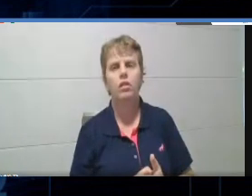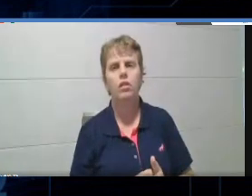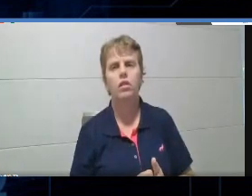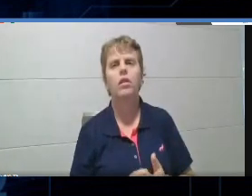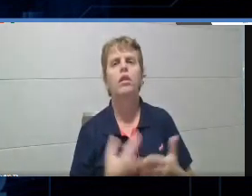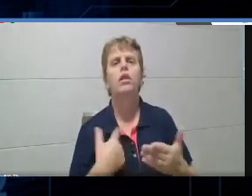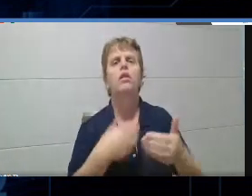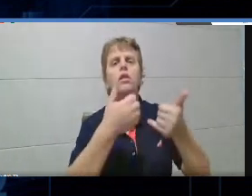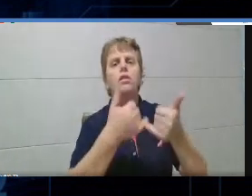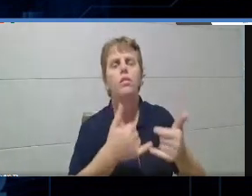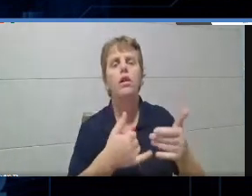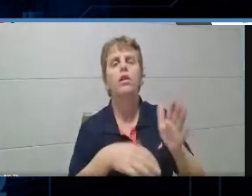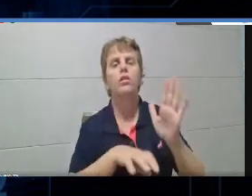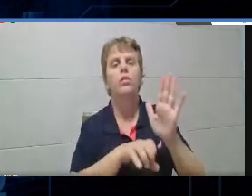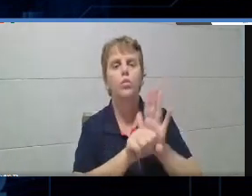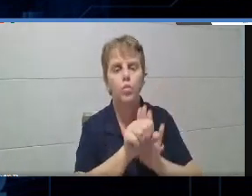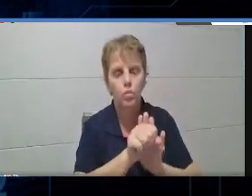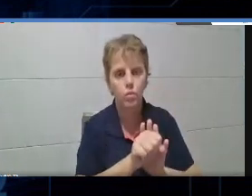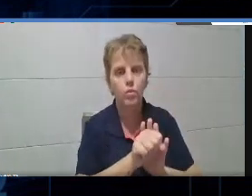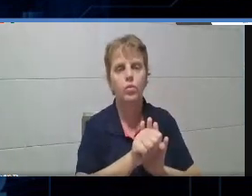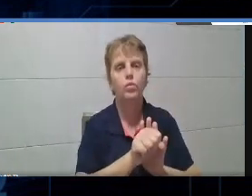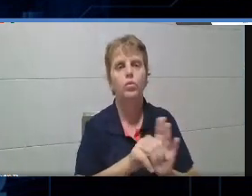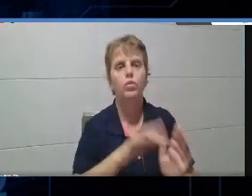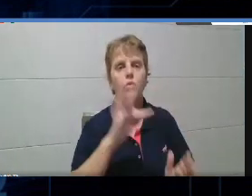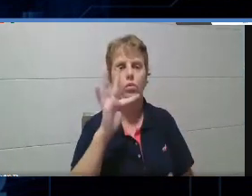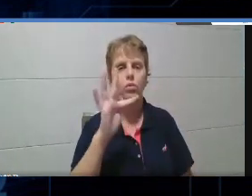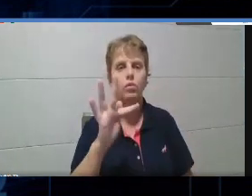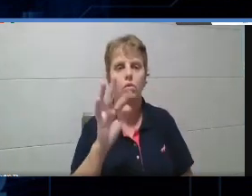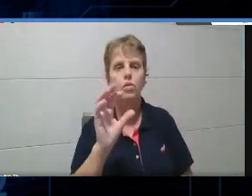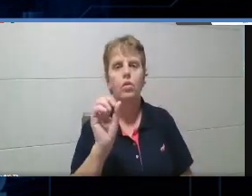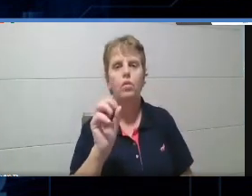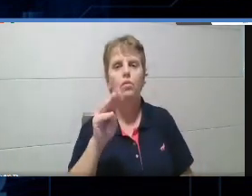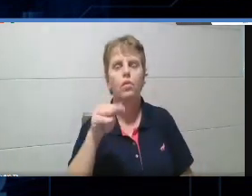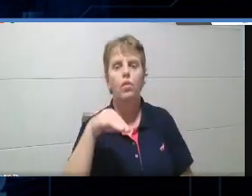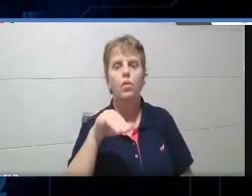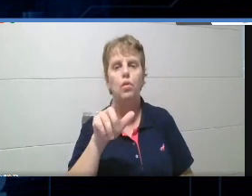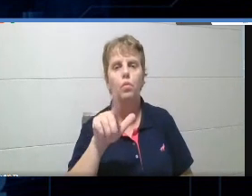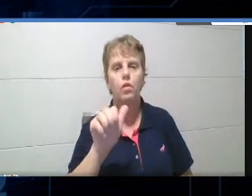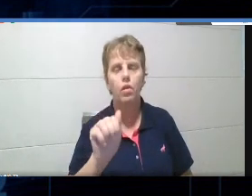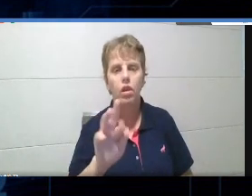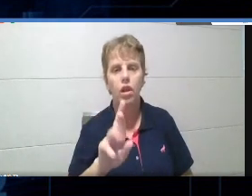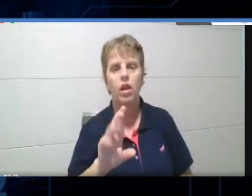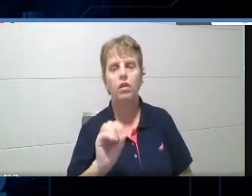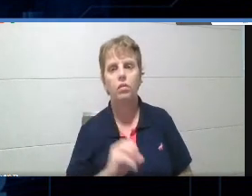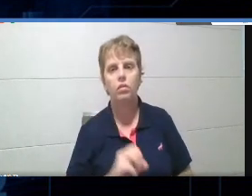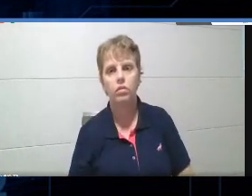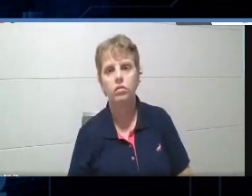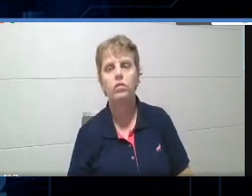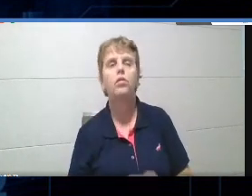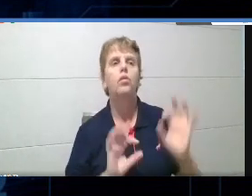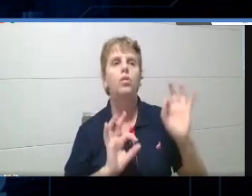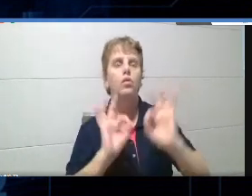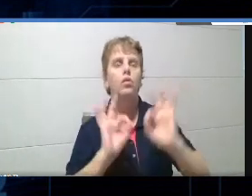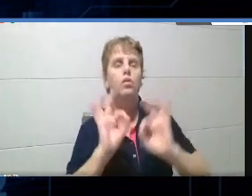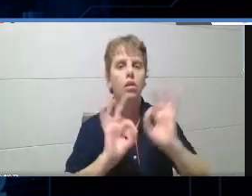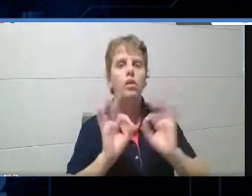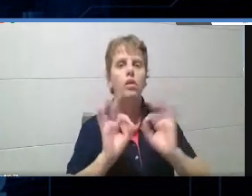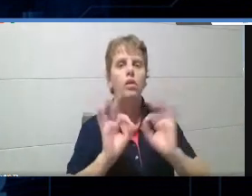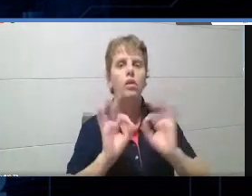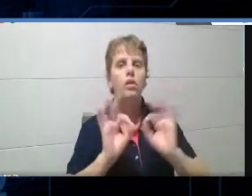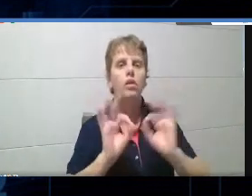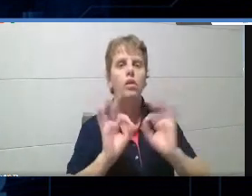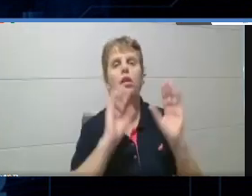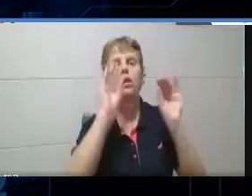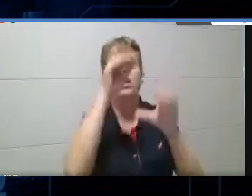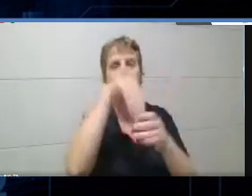Formulários, eu ia falar um pouquinho sobre a opção de você estar fazendo o questionário, ou de estar montando, inclusive, uma aula lá dentro, que tem umas opções muito